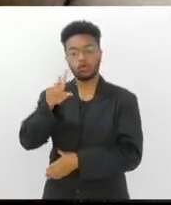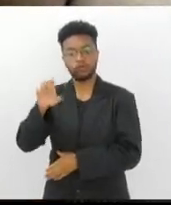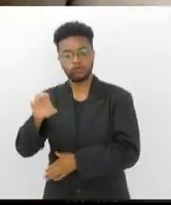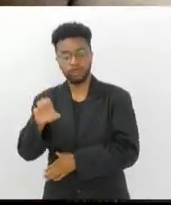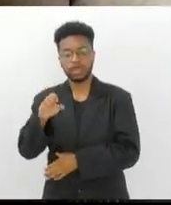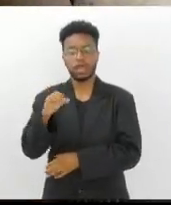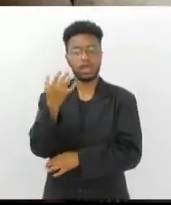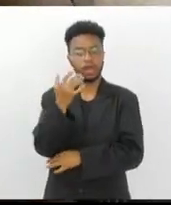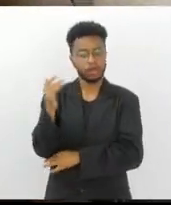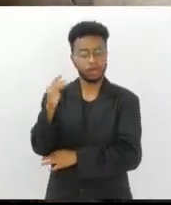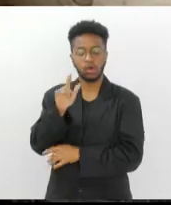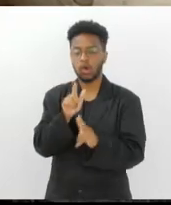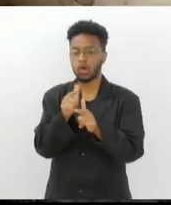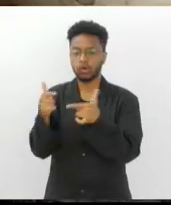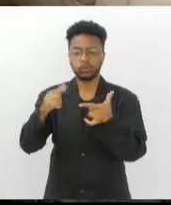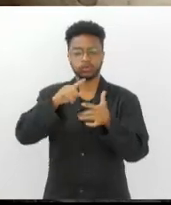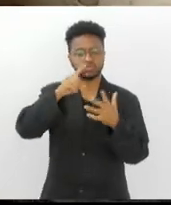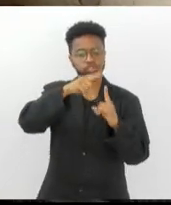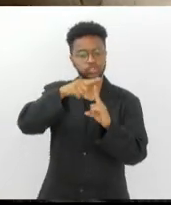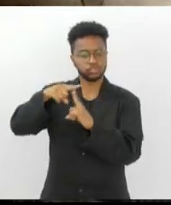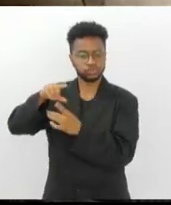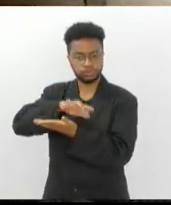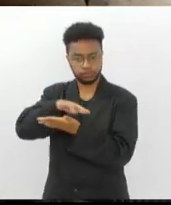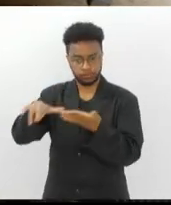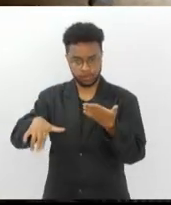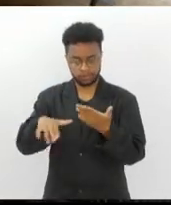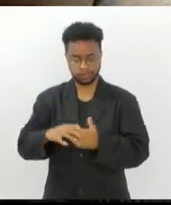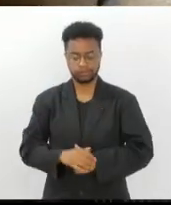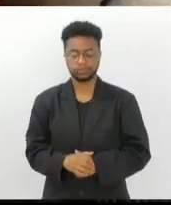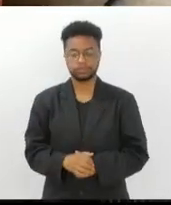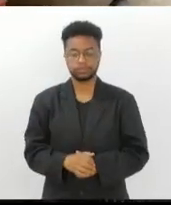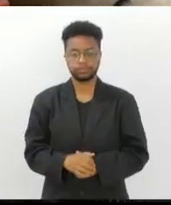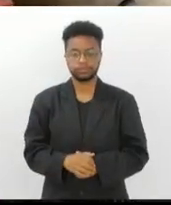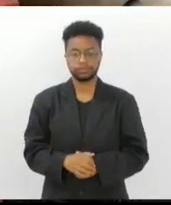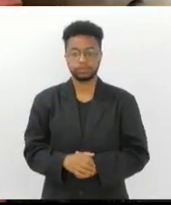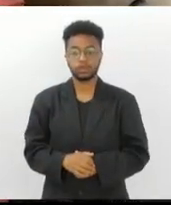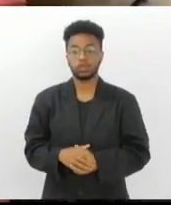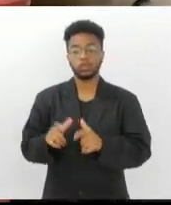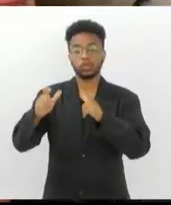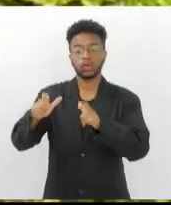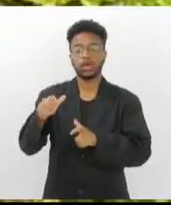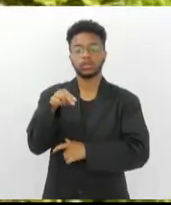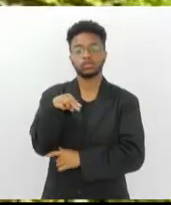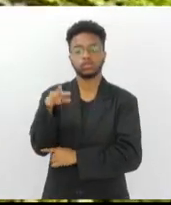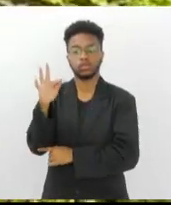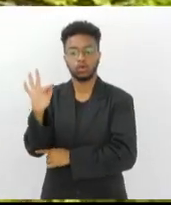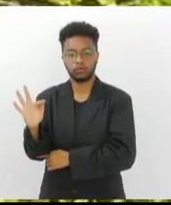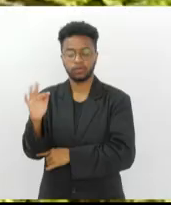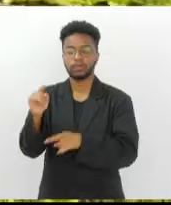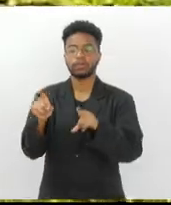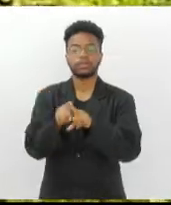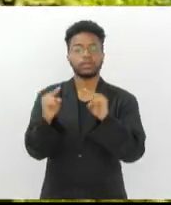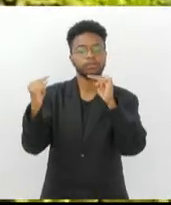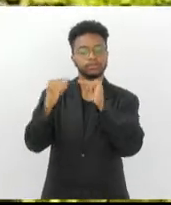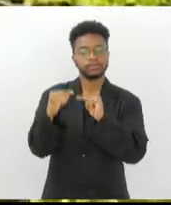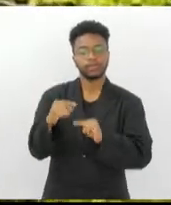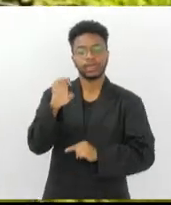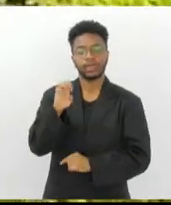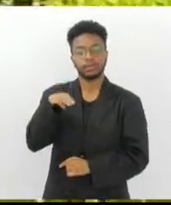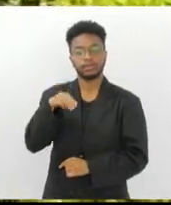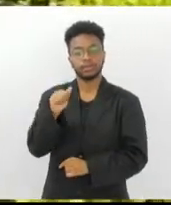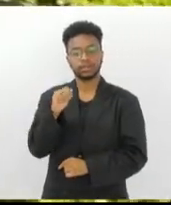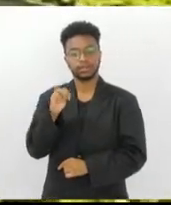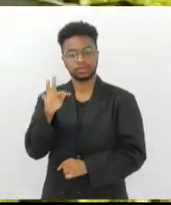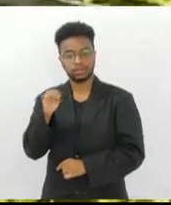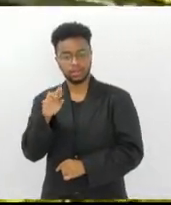tomate, salsa, alface, coentro e alho poró em seu sítio em Nova Friburgo. Ainda de acordo com a EMATER-Rio, as